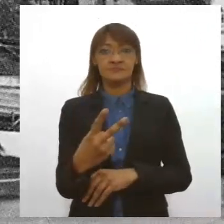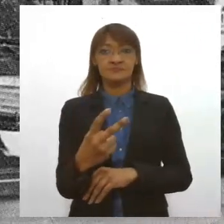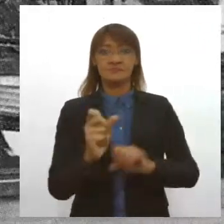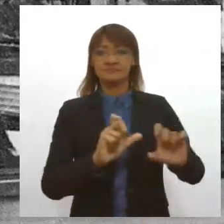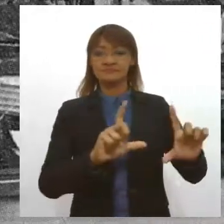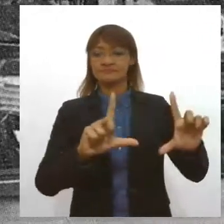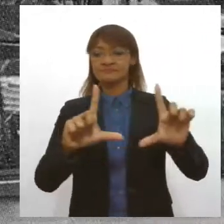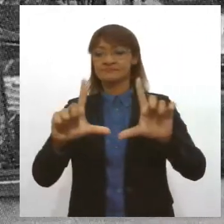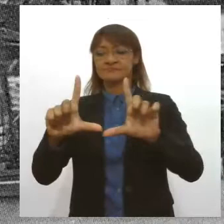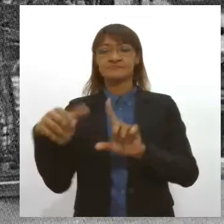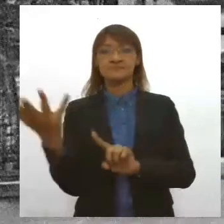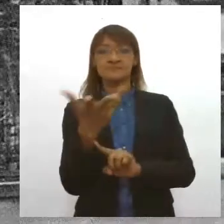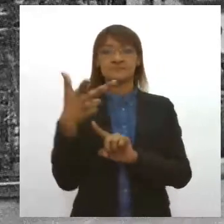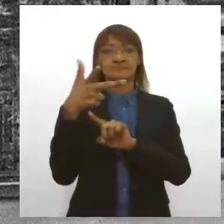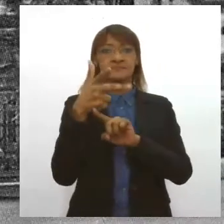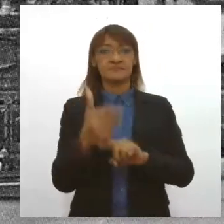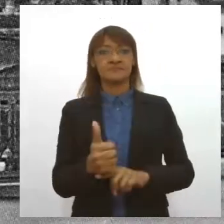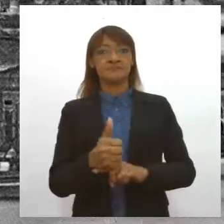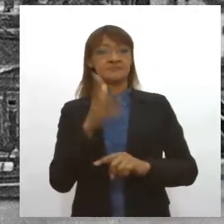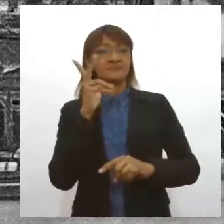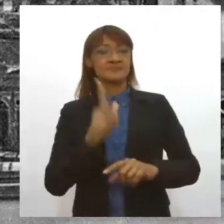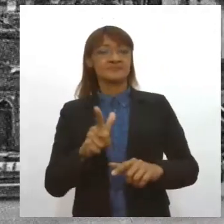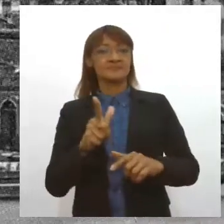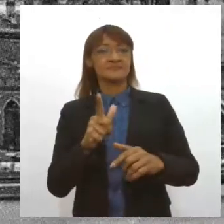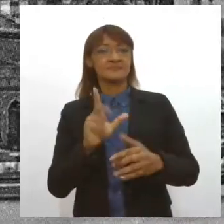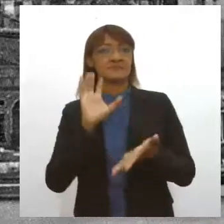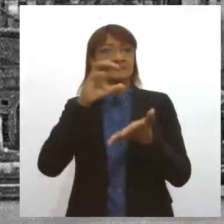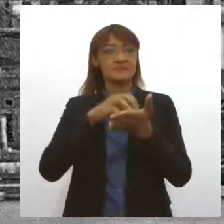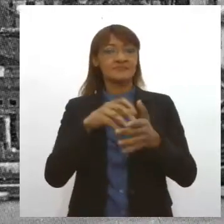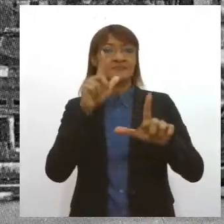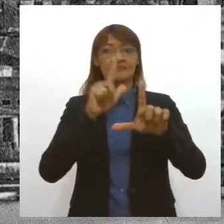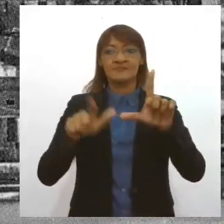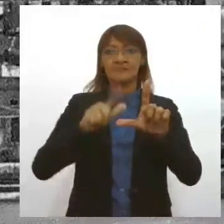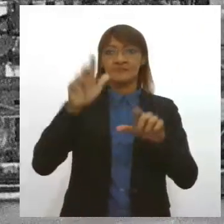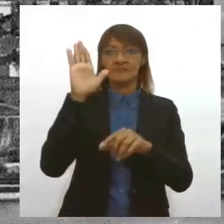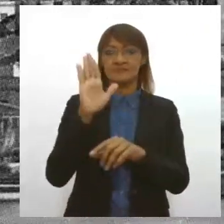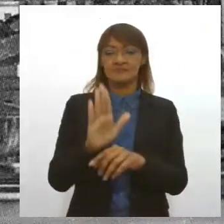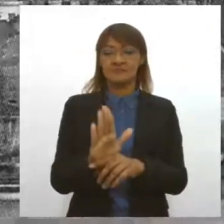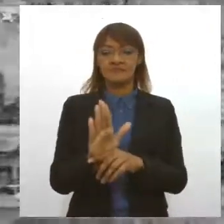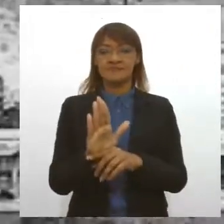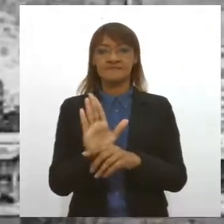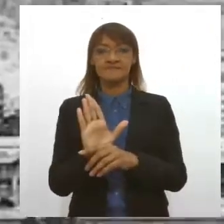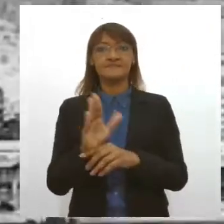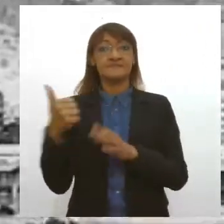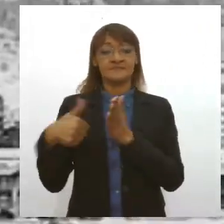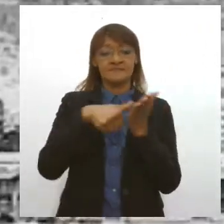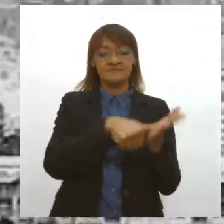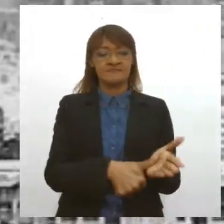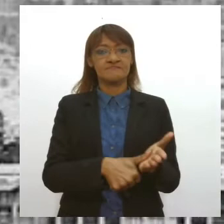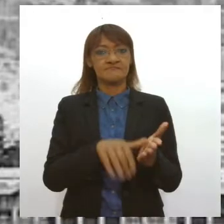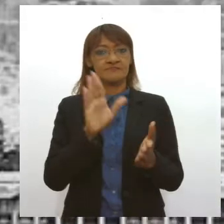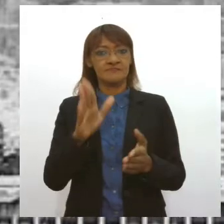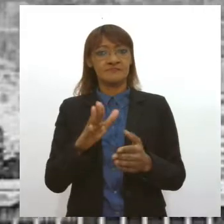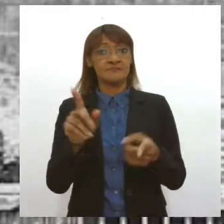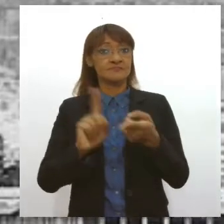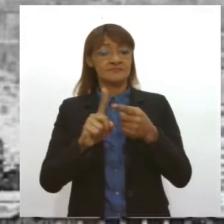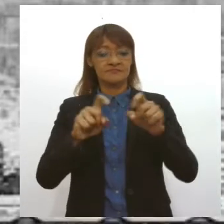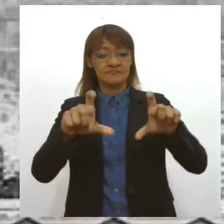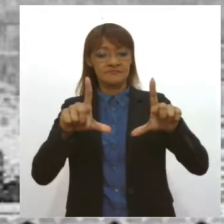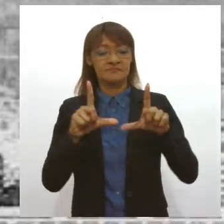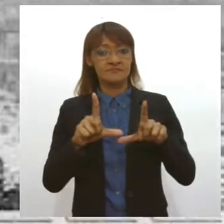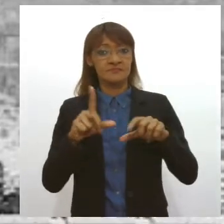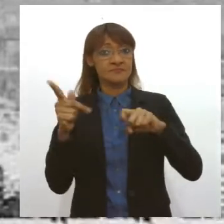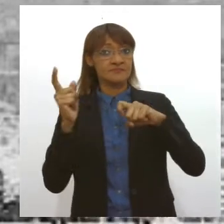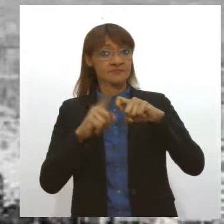recebe da Academia de Belas Artes o diploma de membro correspondente acadêmico de mérito, antes de voltar a Paris, retomando